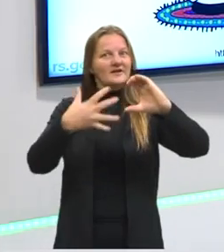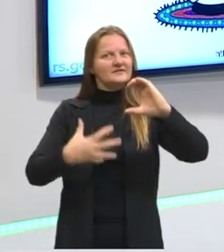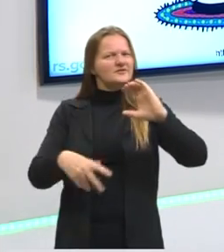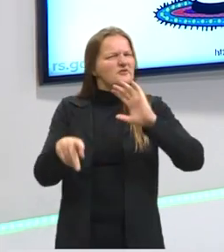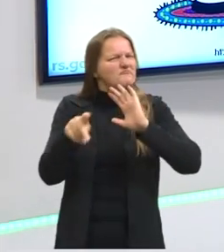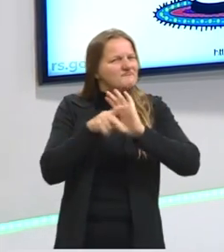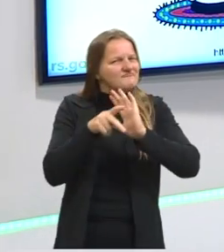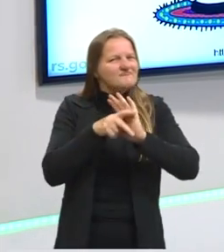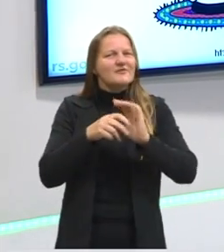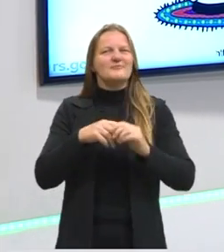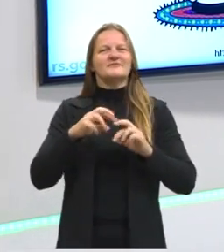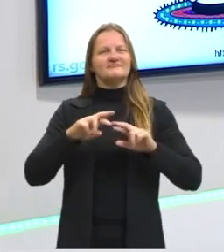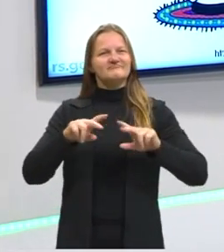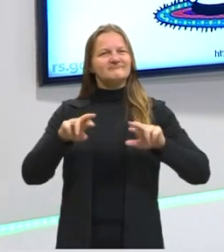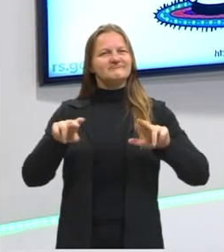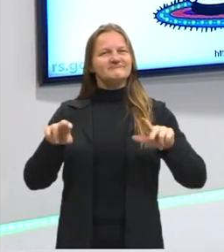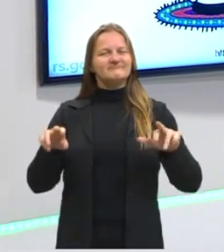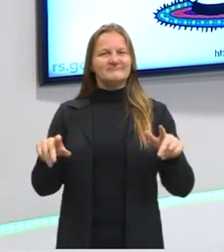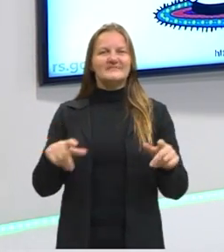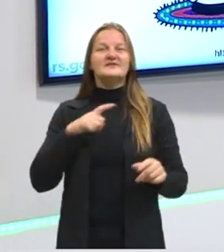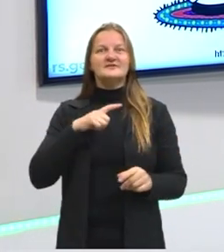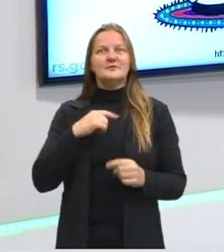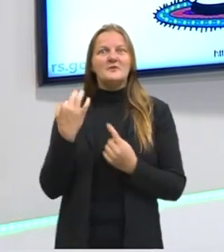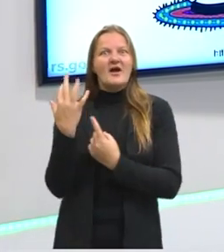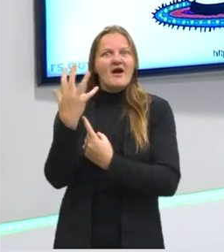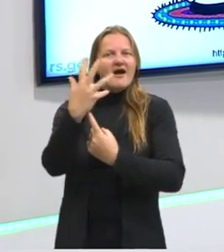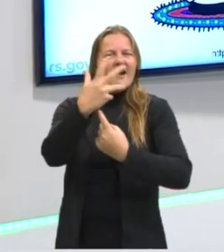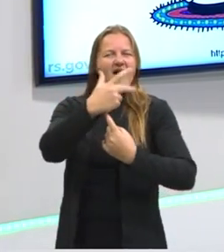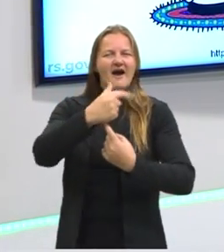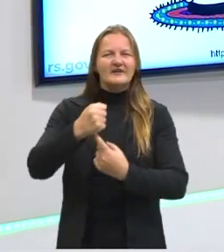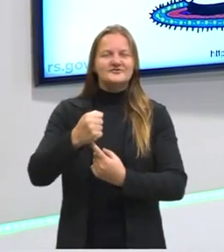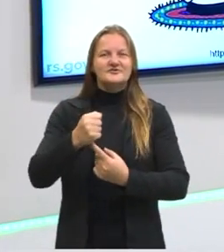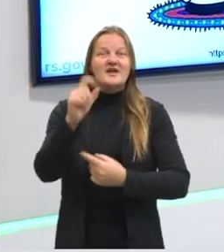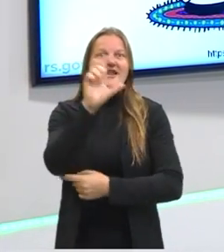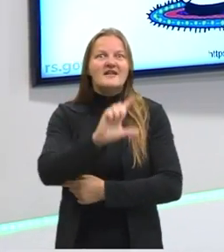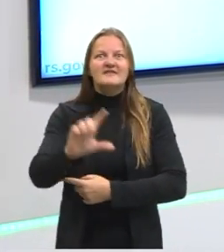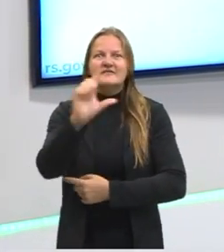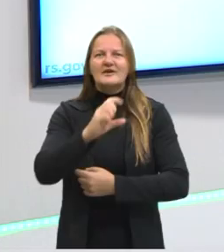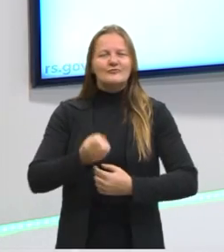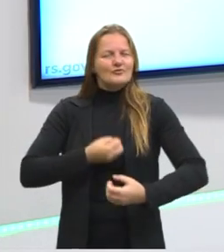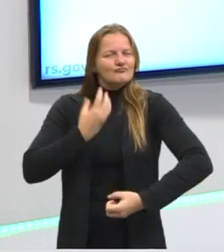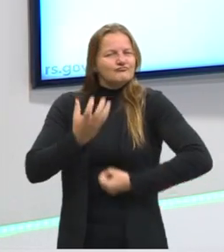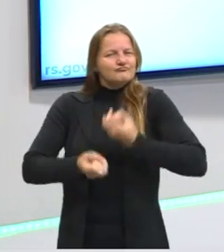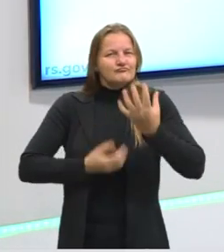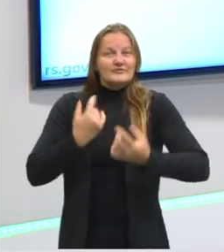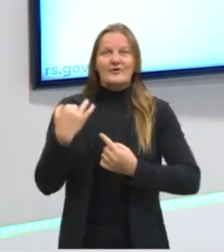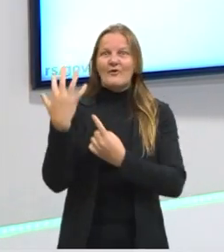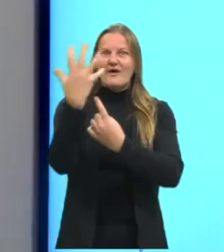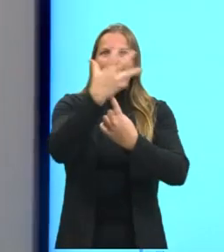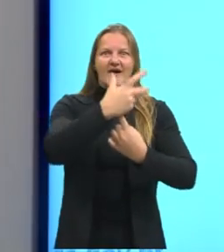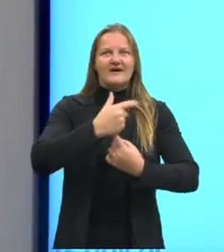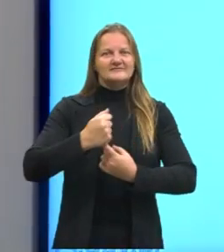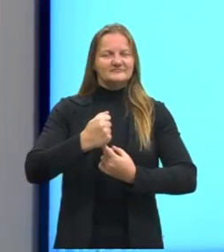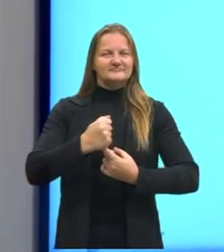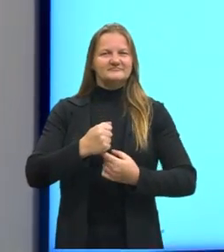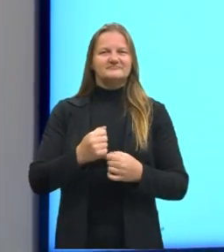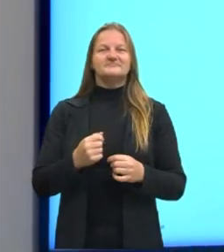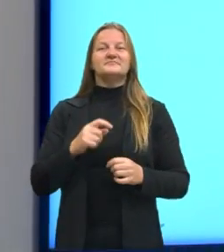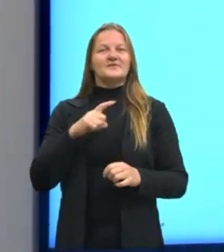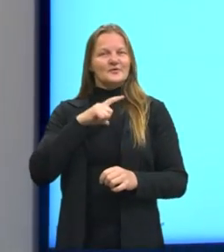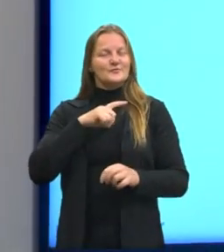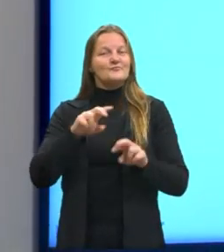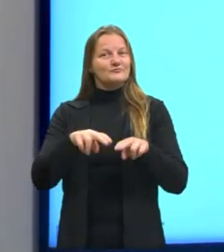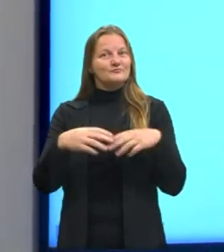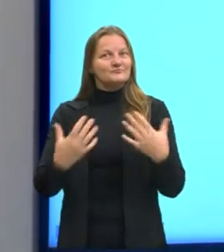e levando em conta sempre a arte, porque a literatura é uma expressão artística. Então,